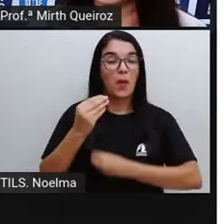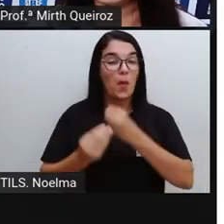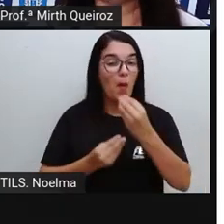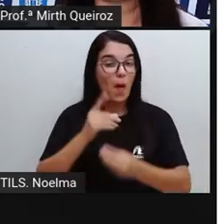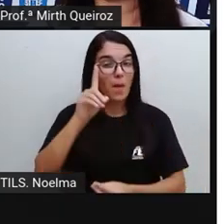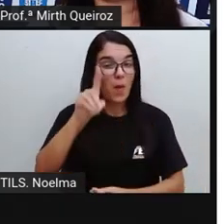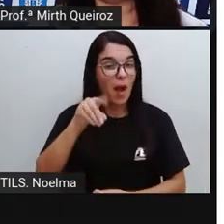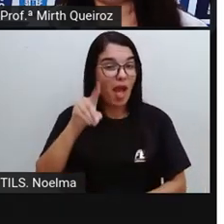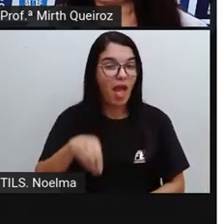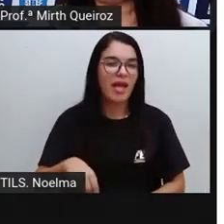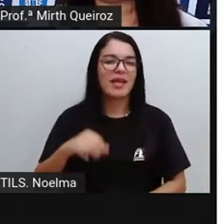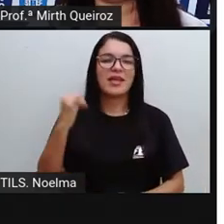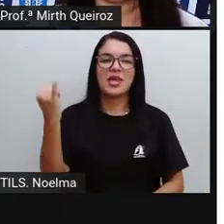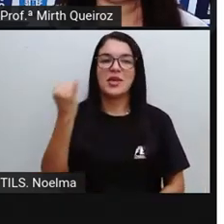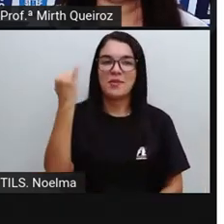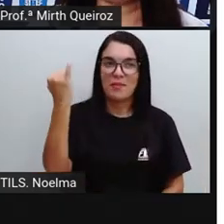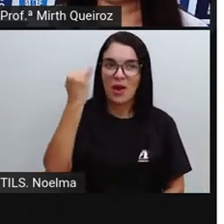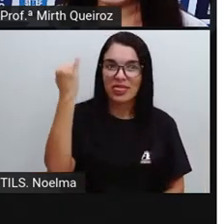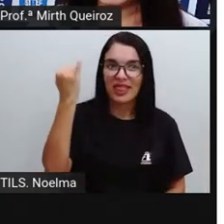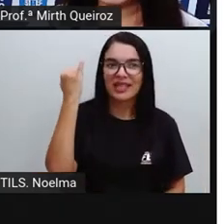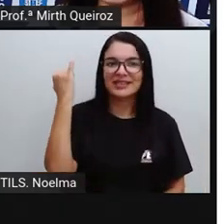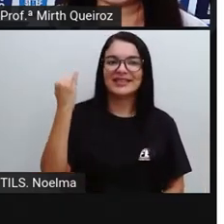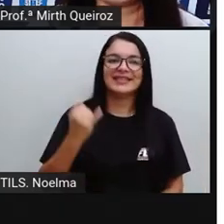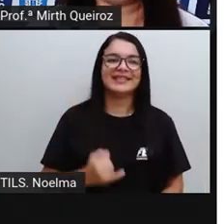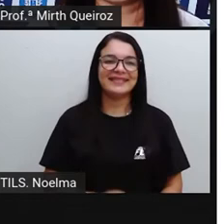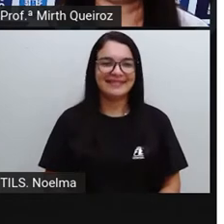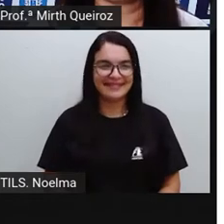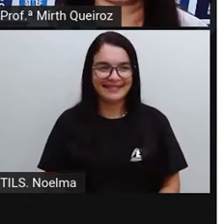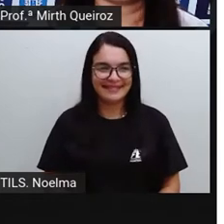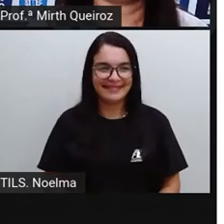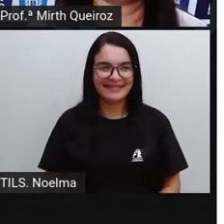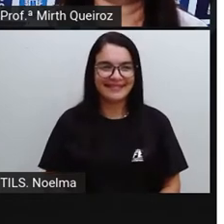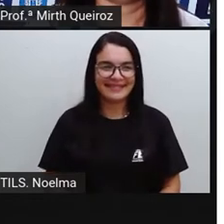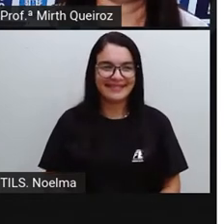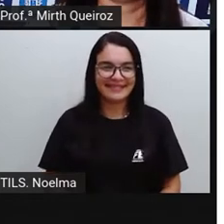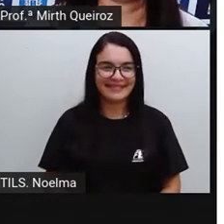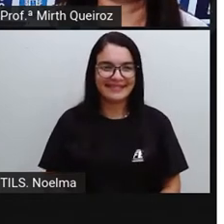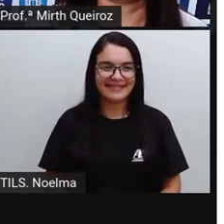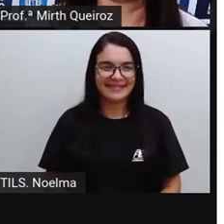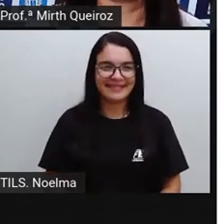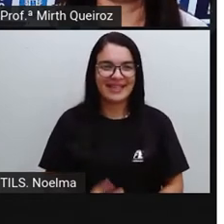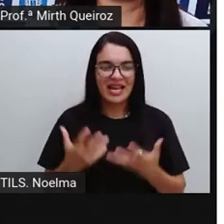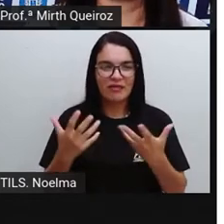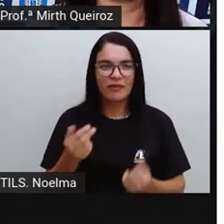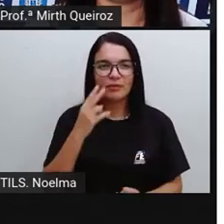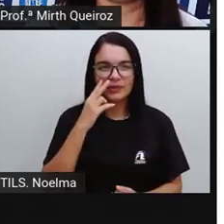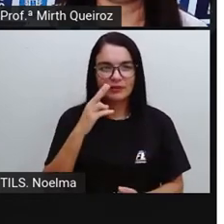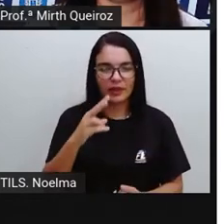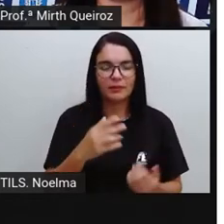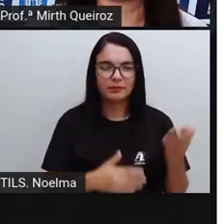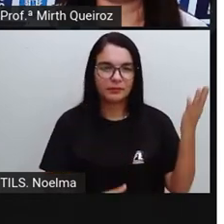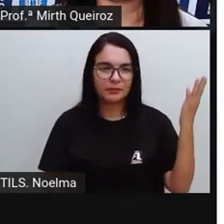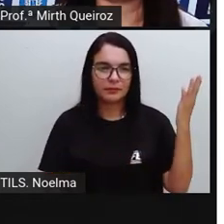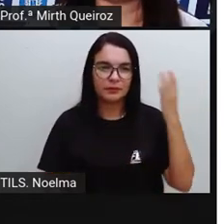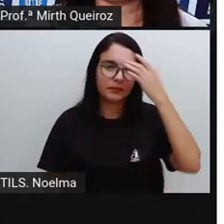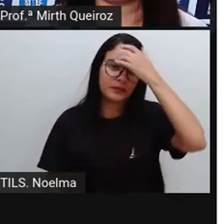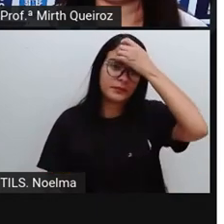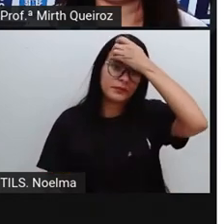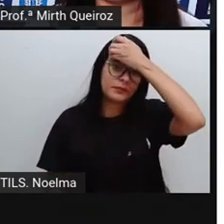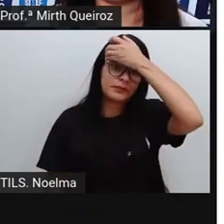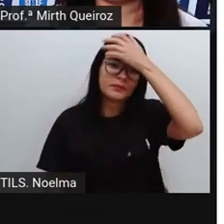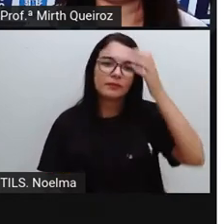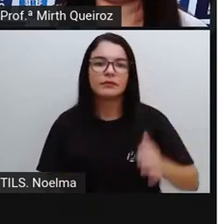Público Que é extremamente Importante Para a gente Vamos ver A história Do servidor público No Brasil